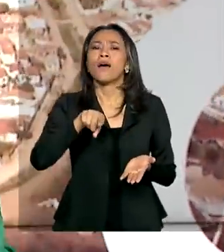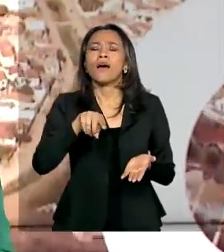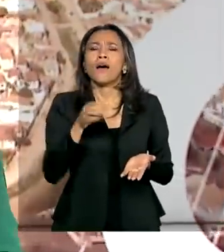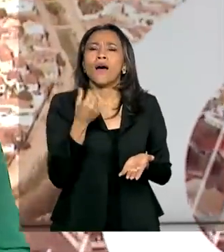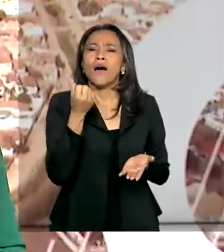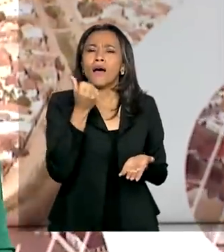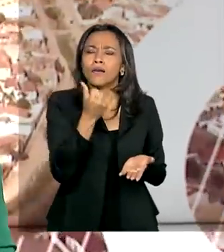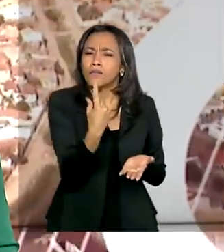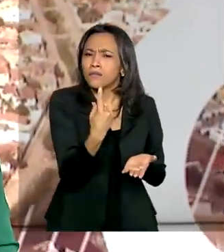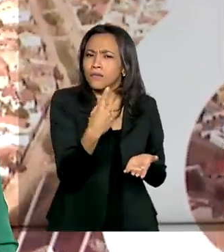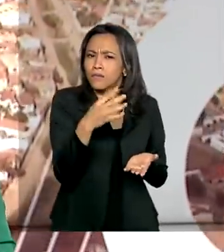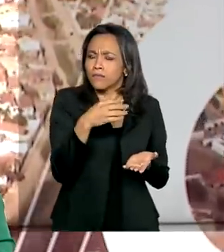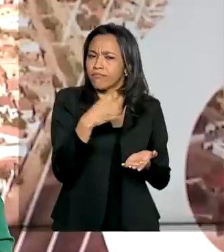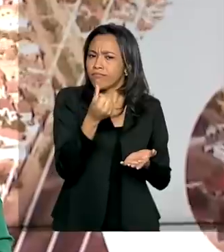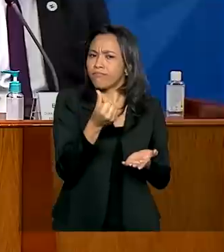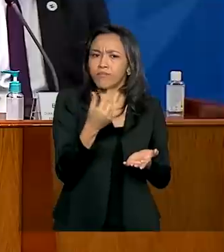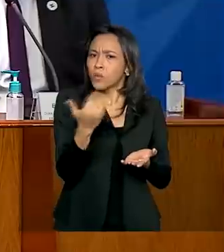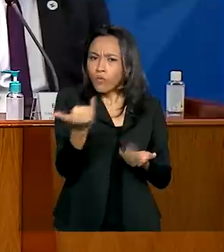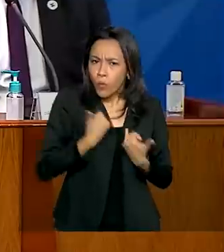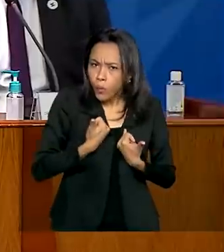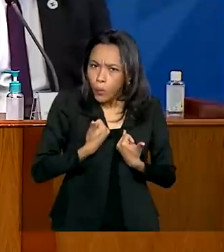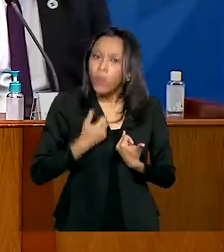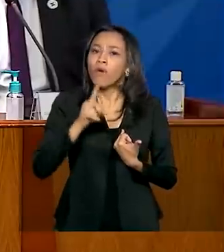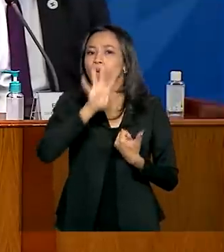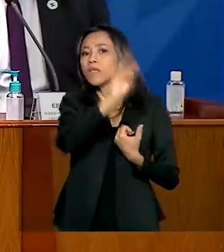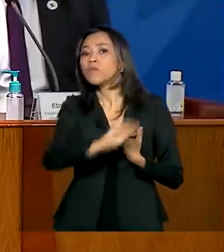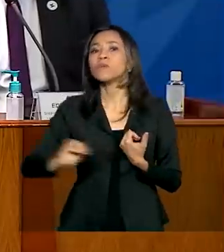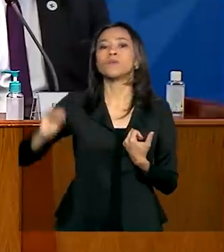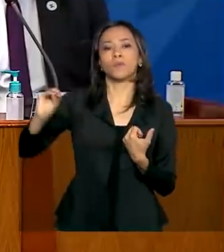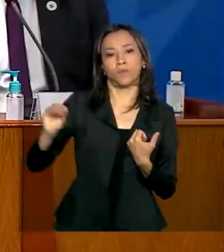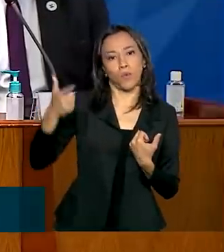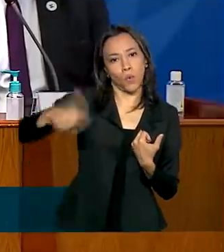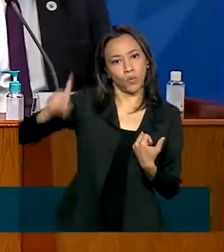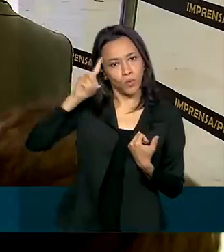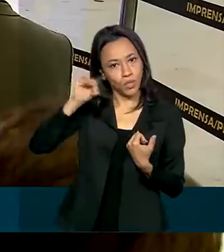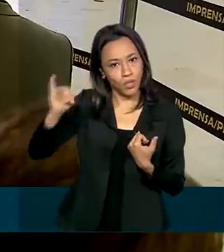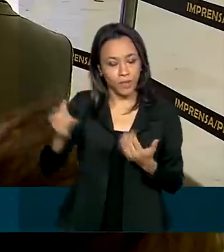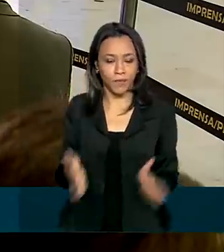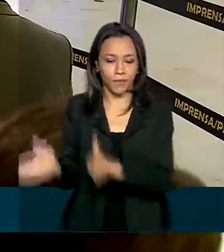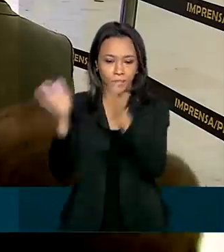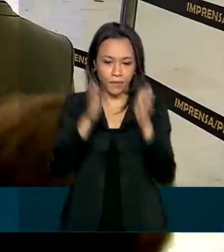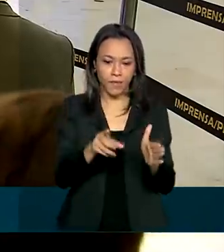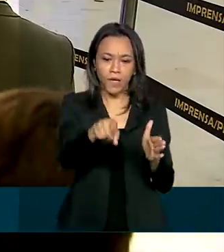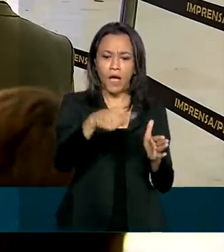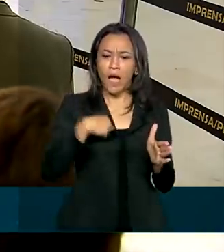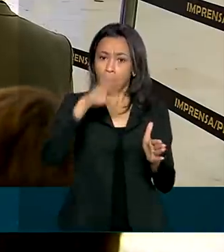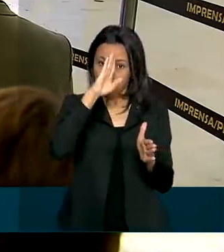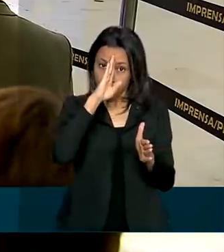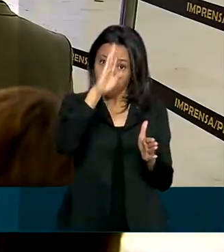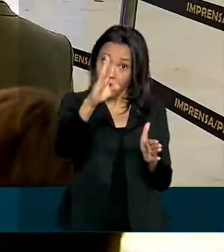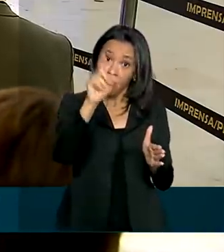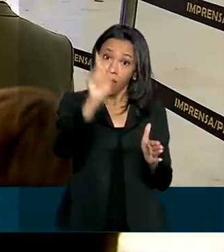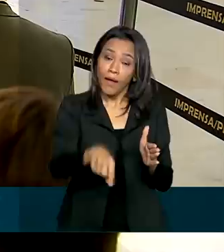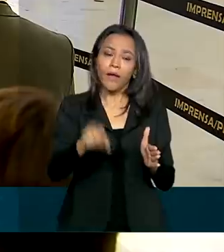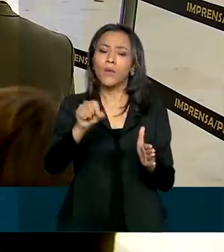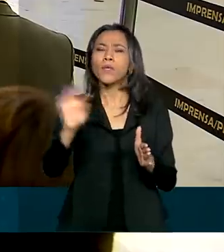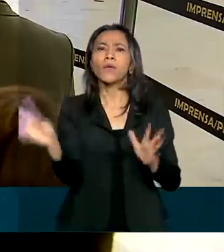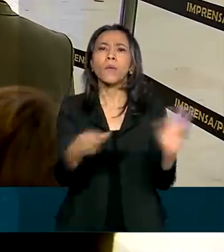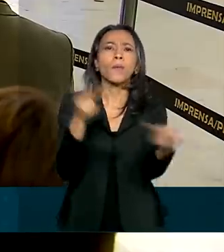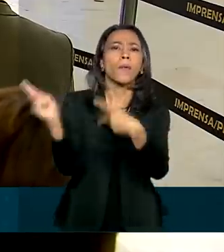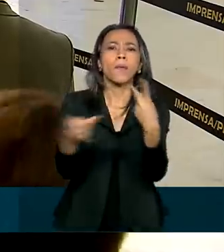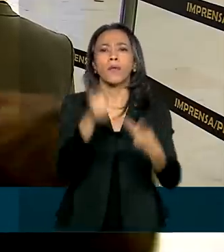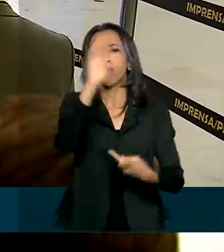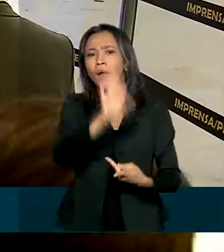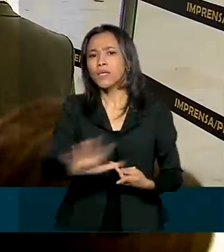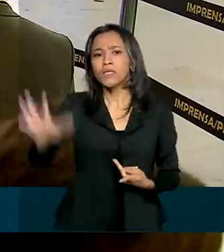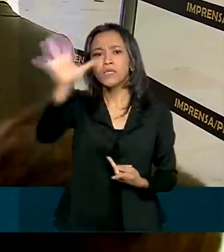boletim do dia seguinte. A nova plataforma será mais interativa. A principal novidade é a apresentação dos casos e mortes